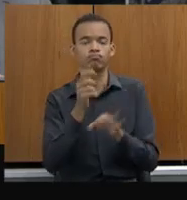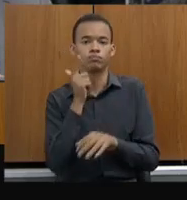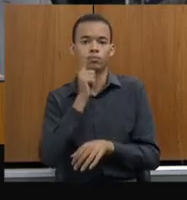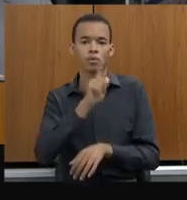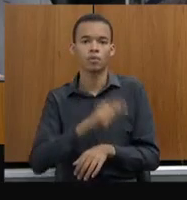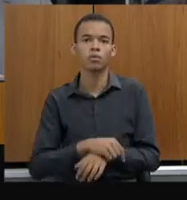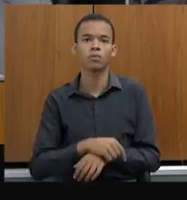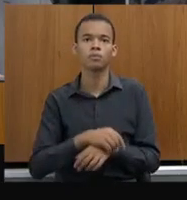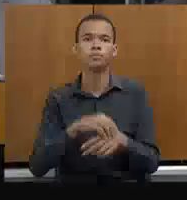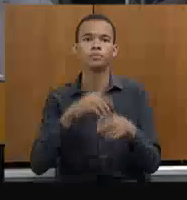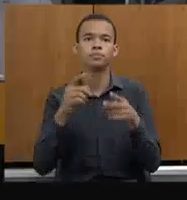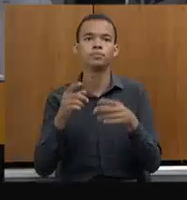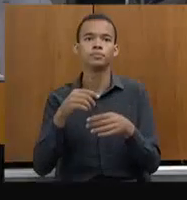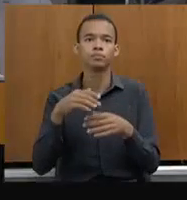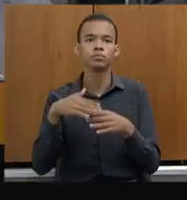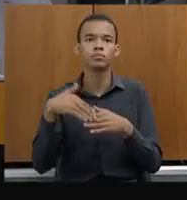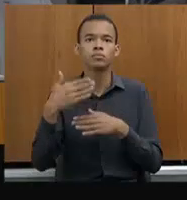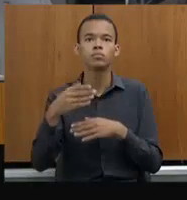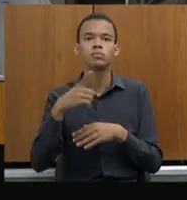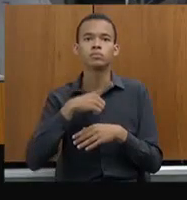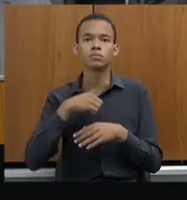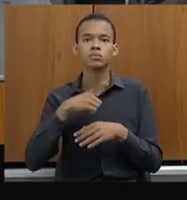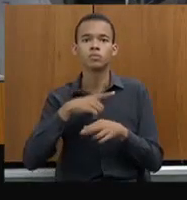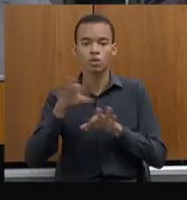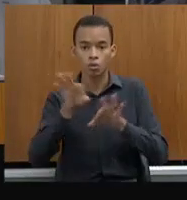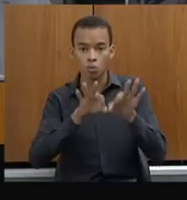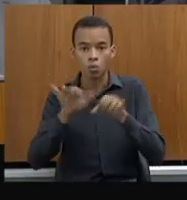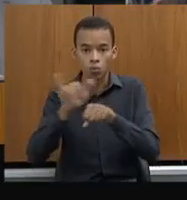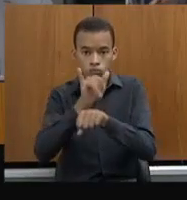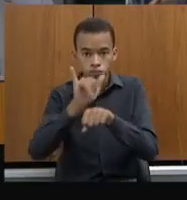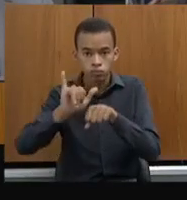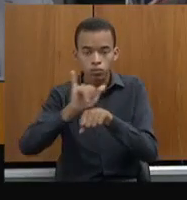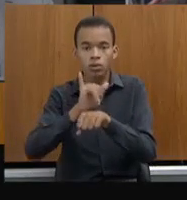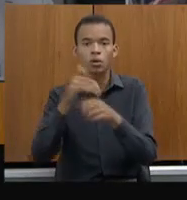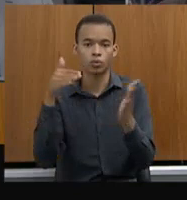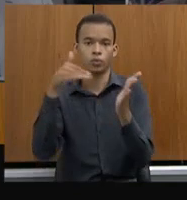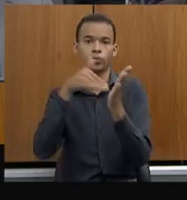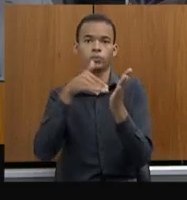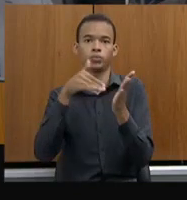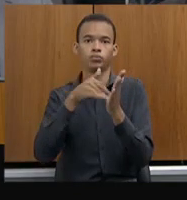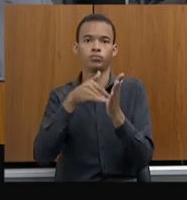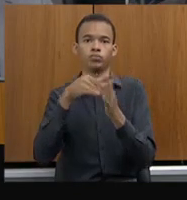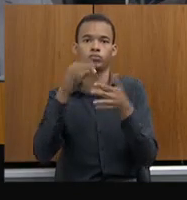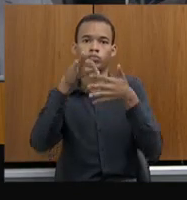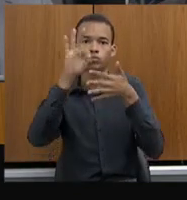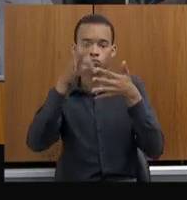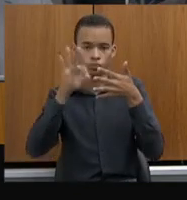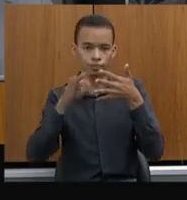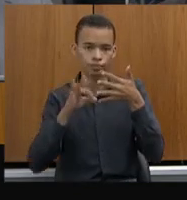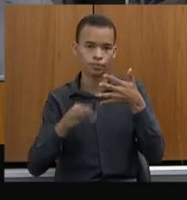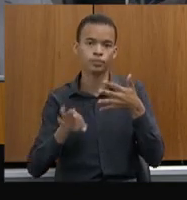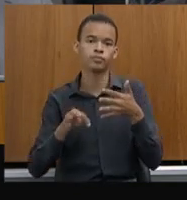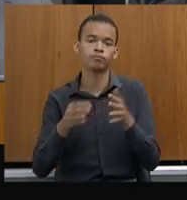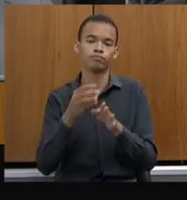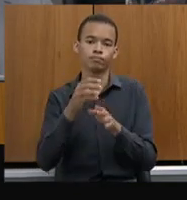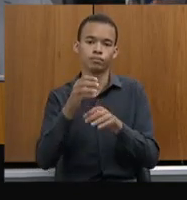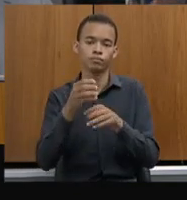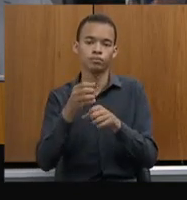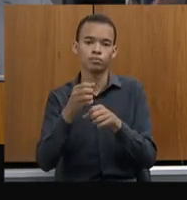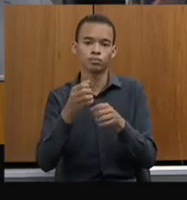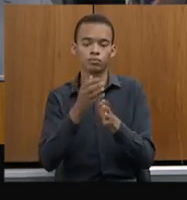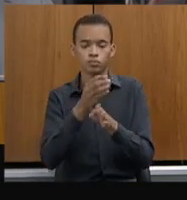nós temos as iniciativas estratégicas concluídas ao longo desse período aí,